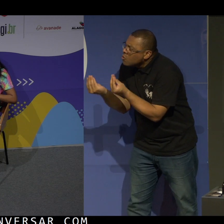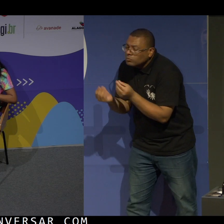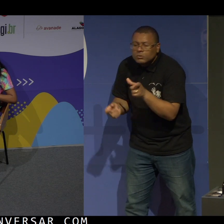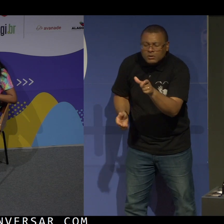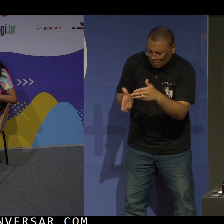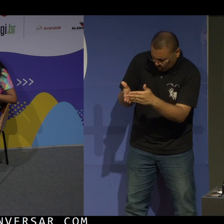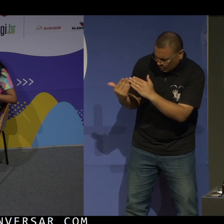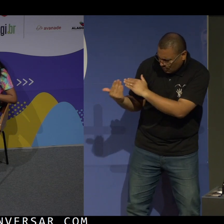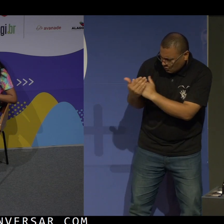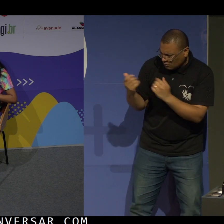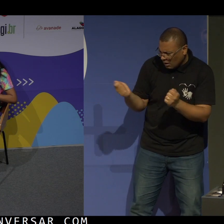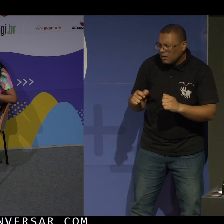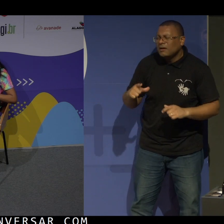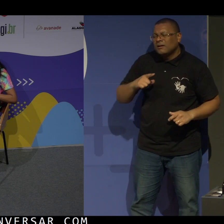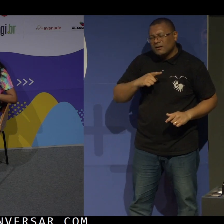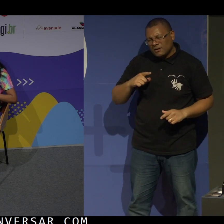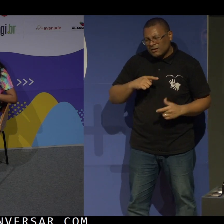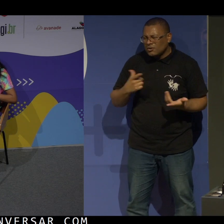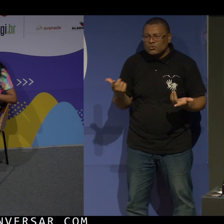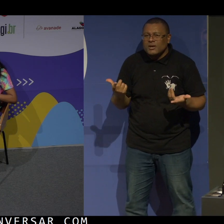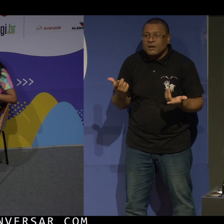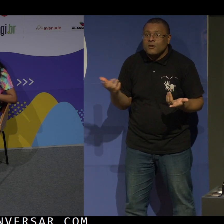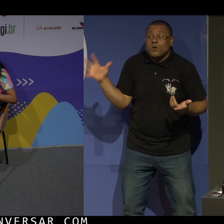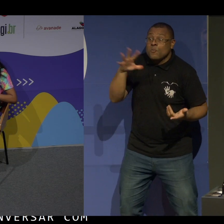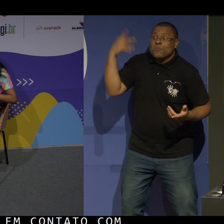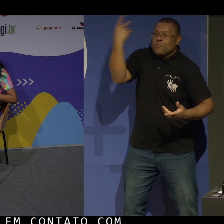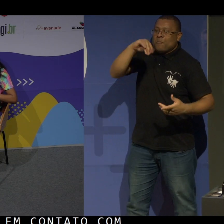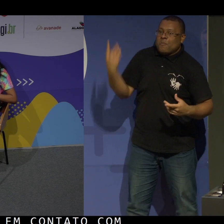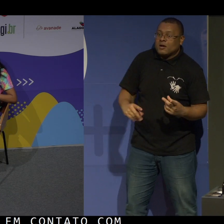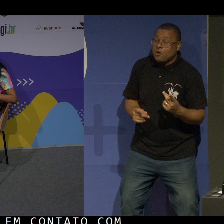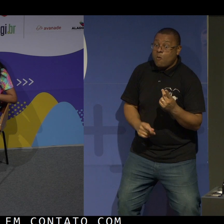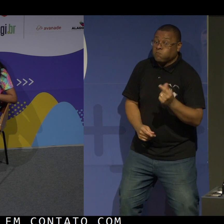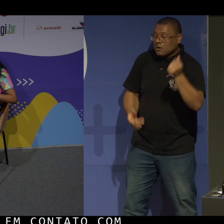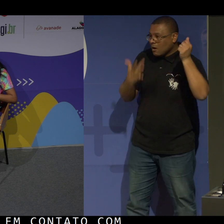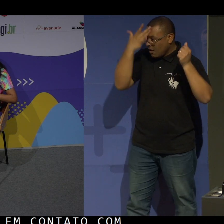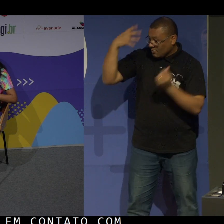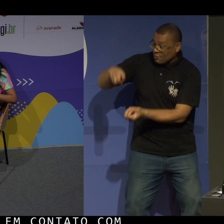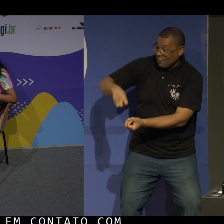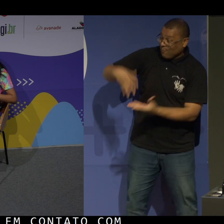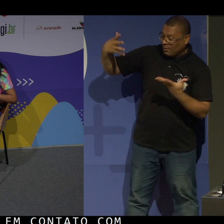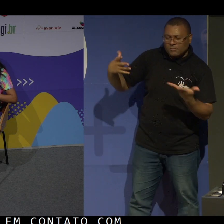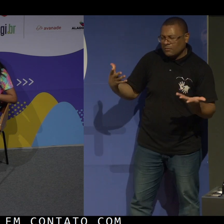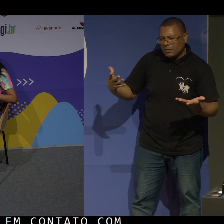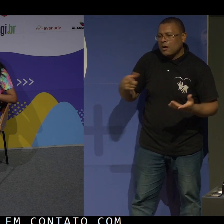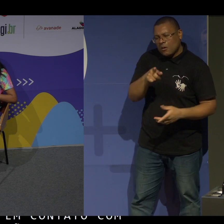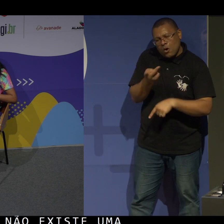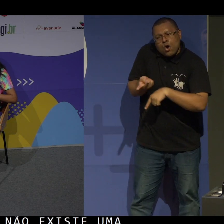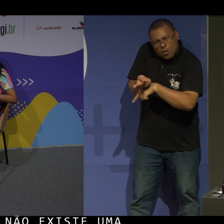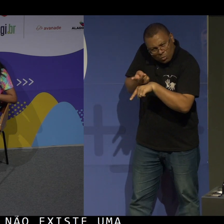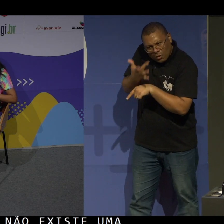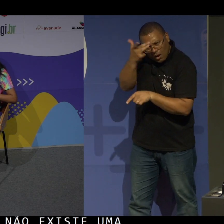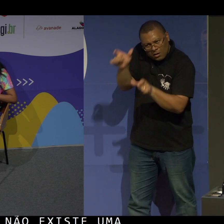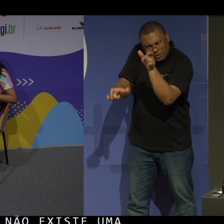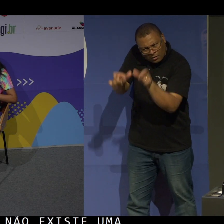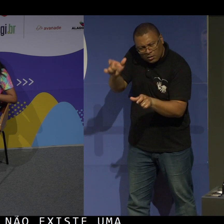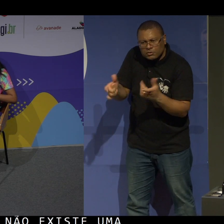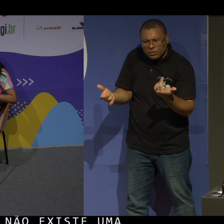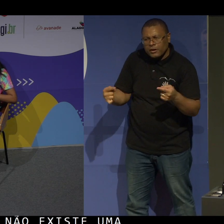uma fórmula mágica onde você estala o dedo e as pessoas simplesmente aparecem. Você tem que ir atrás delas e falar,